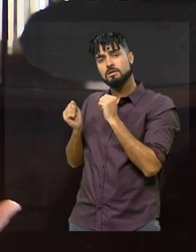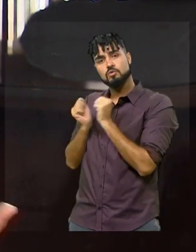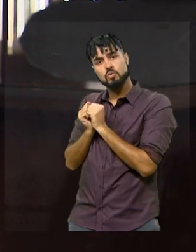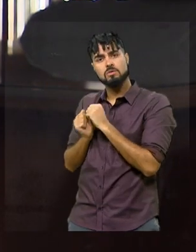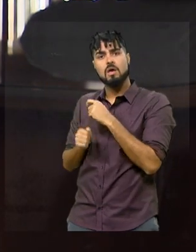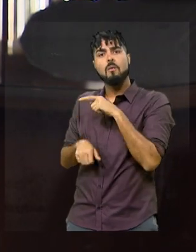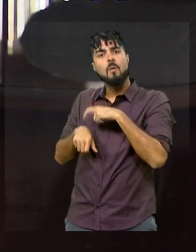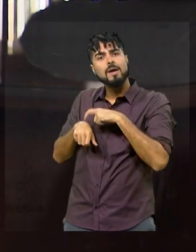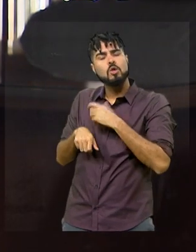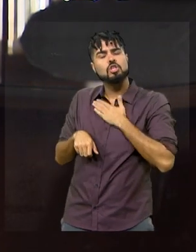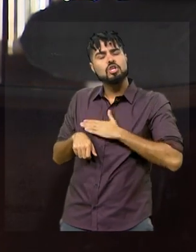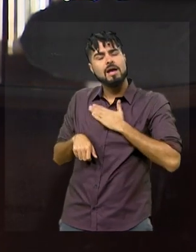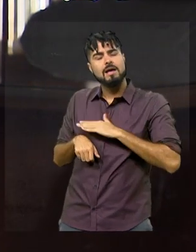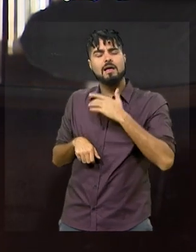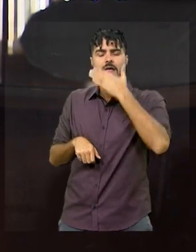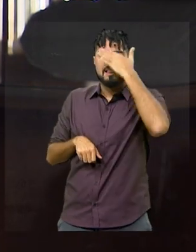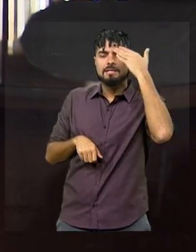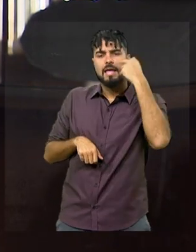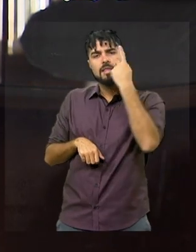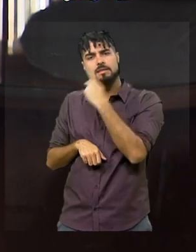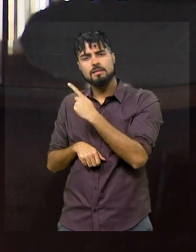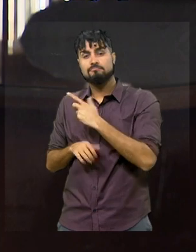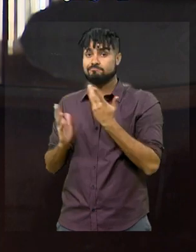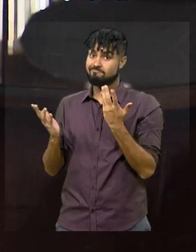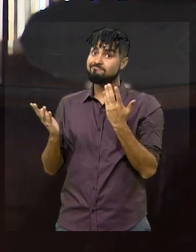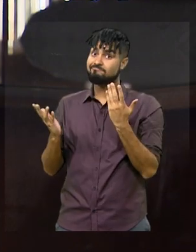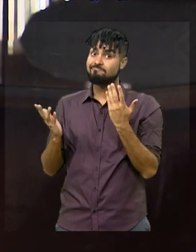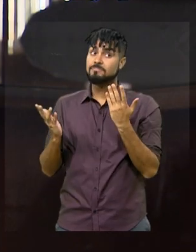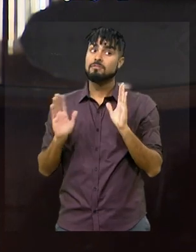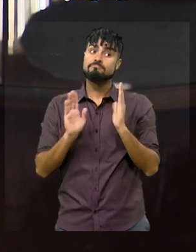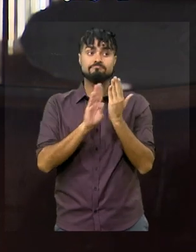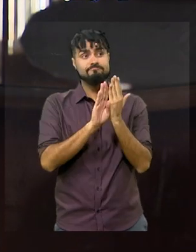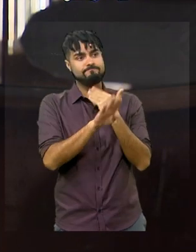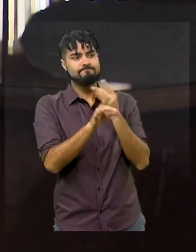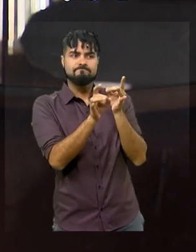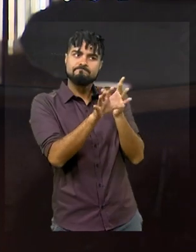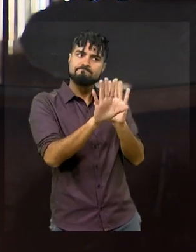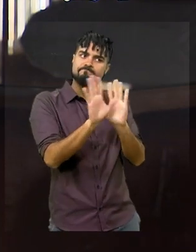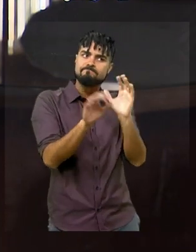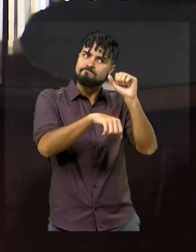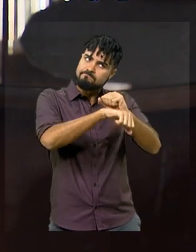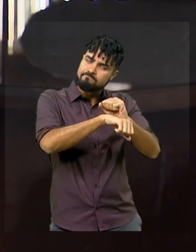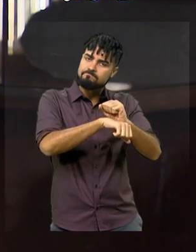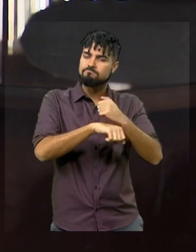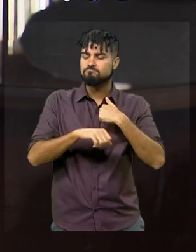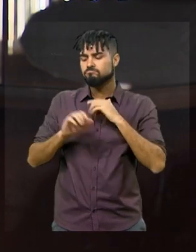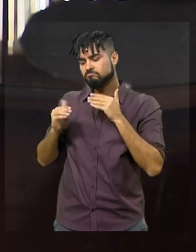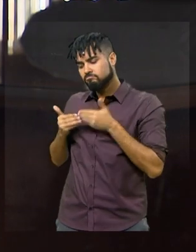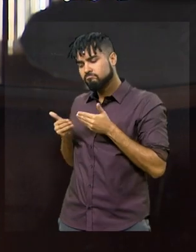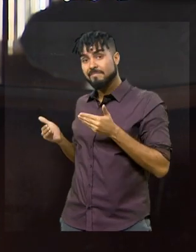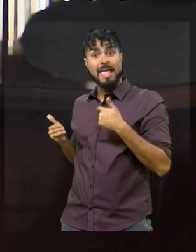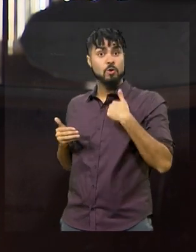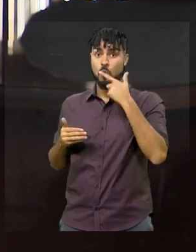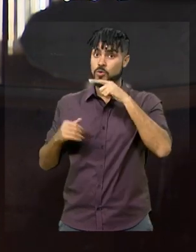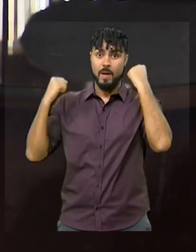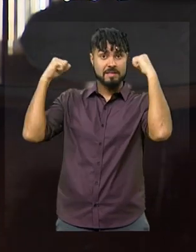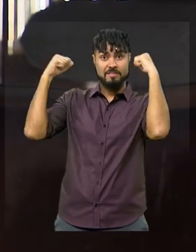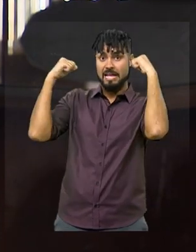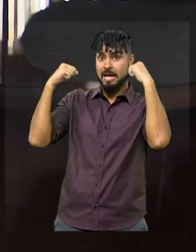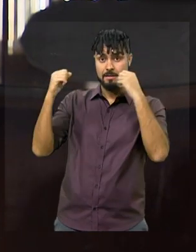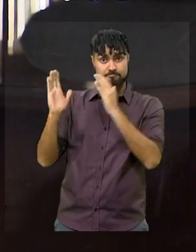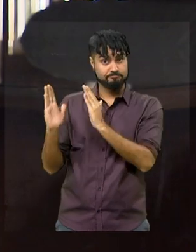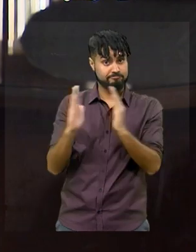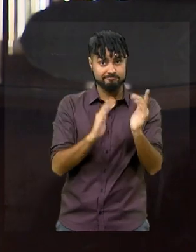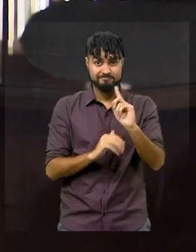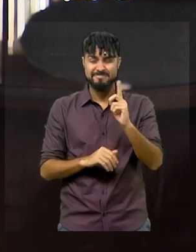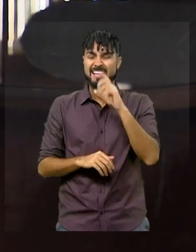descanso delas, de lazer e meu. Então, a gente tem que abrir mão de algumas coisas. Não consigo fazer atividade física, faço no